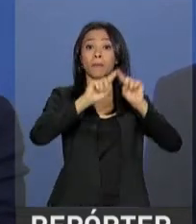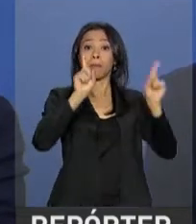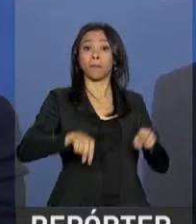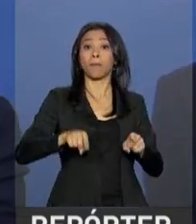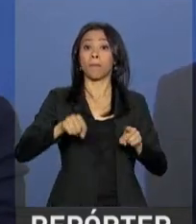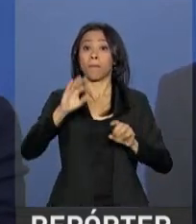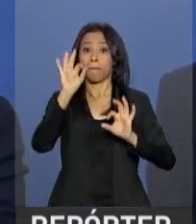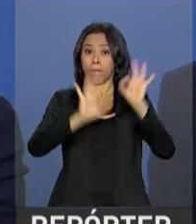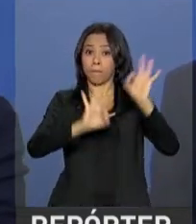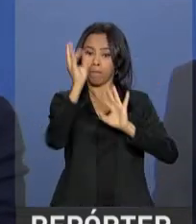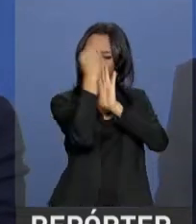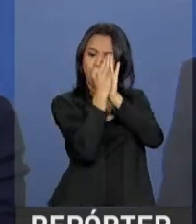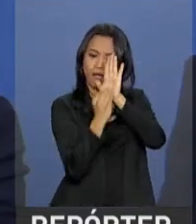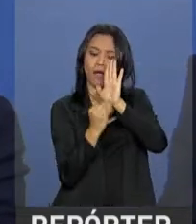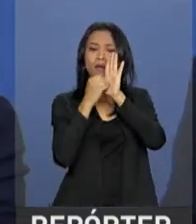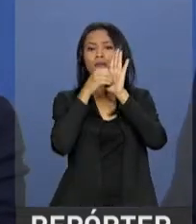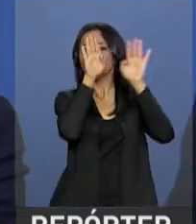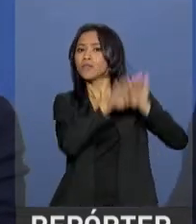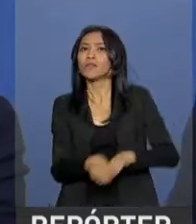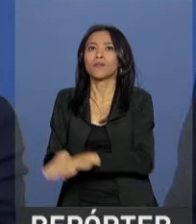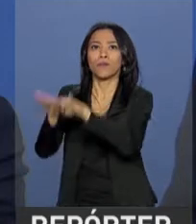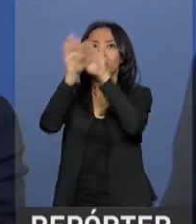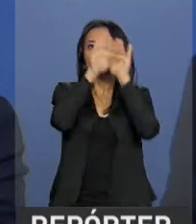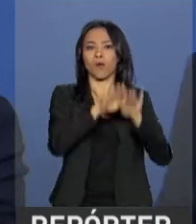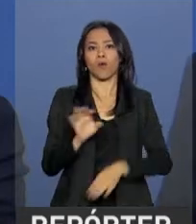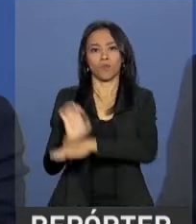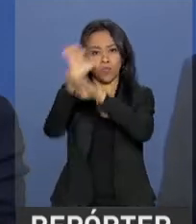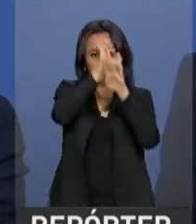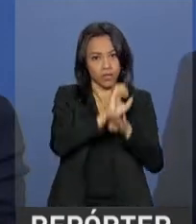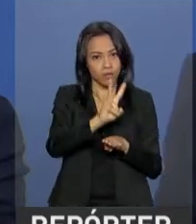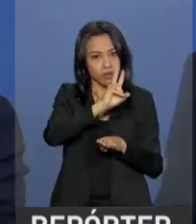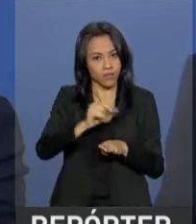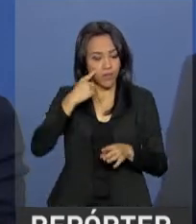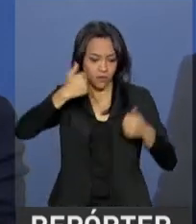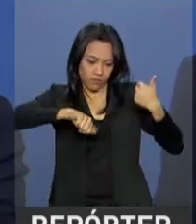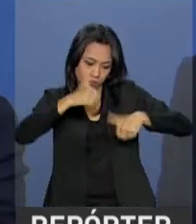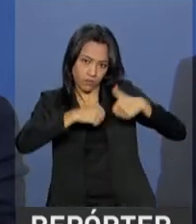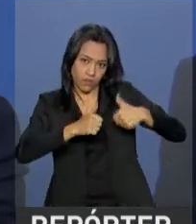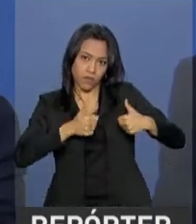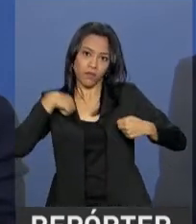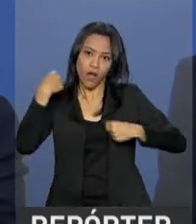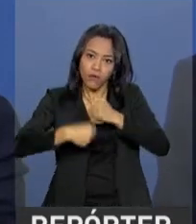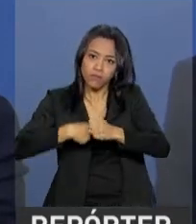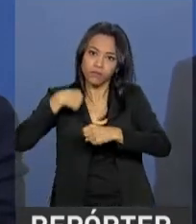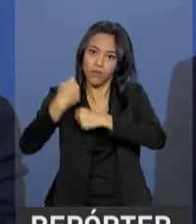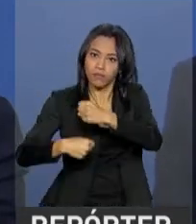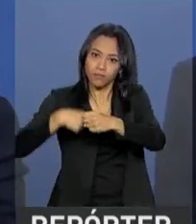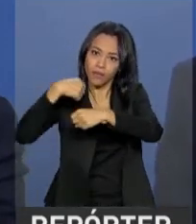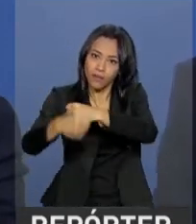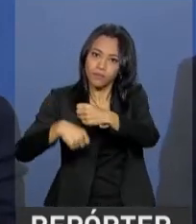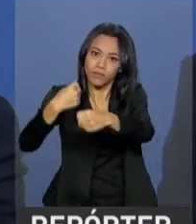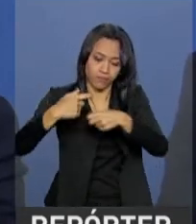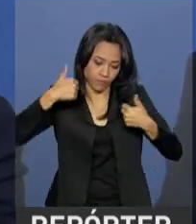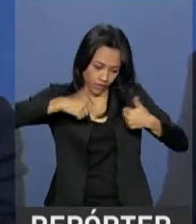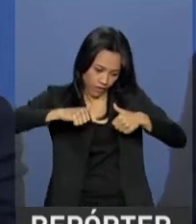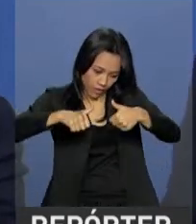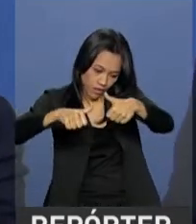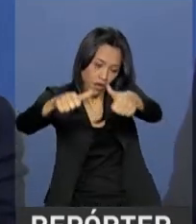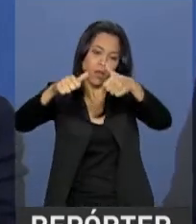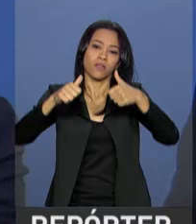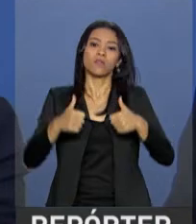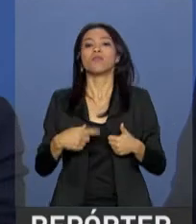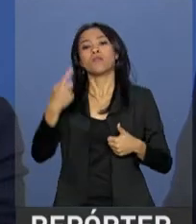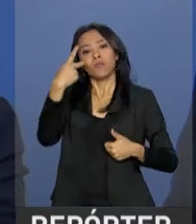Nacional de Segurança Pública que vai ser aferido praticamente ano a ano pelo Instituto Nacional de